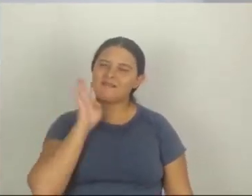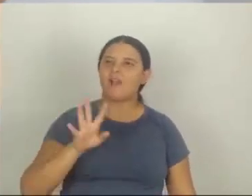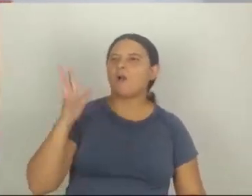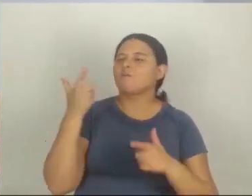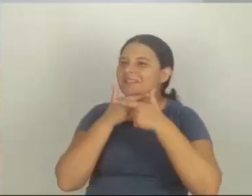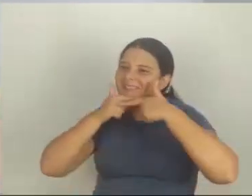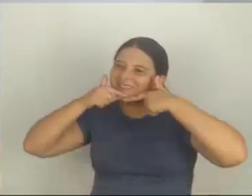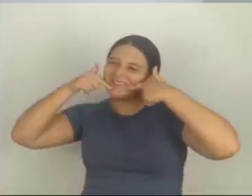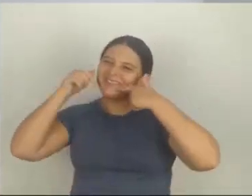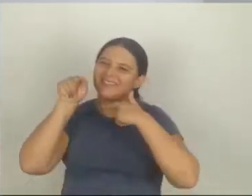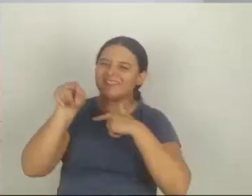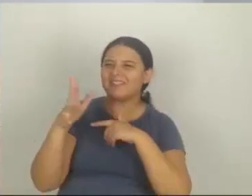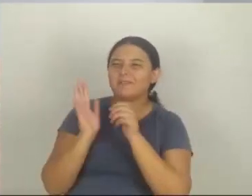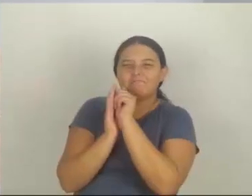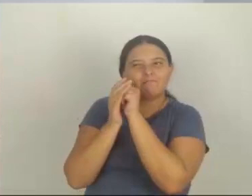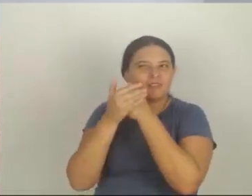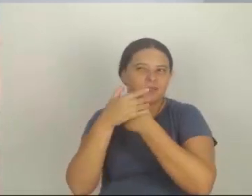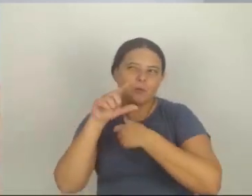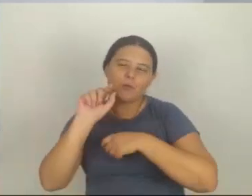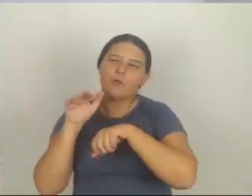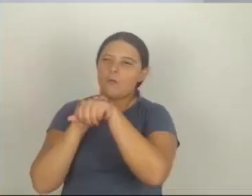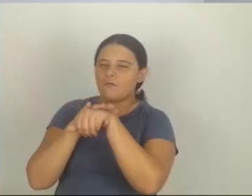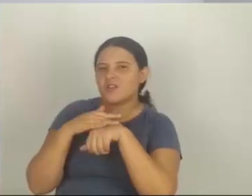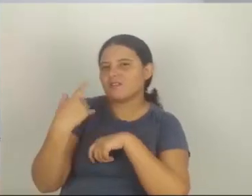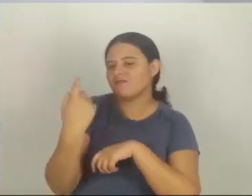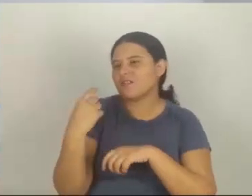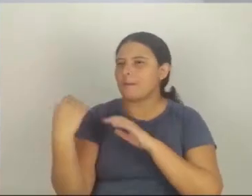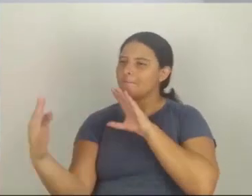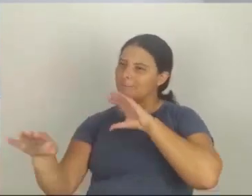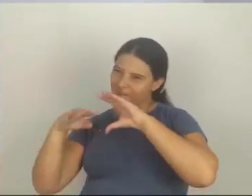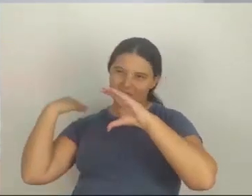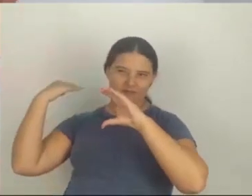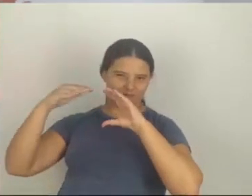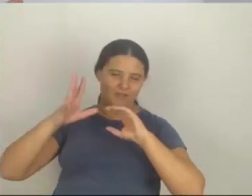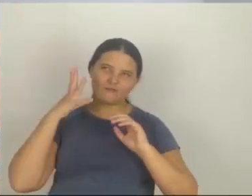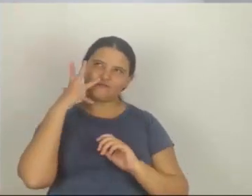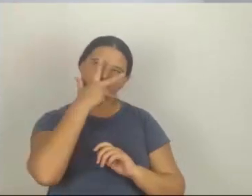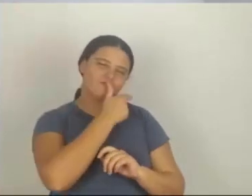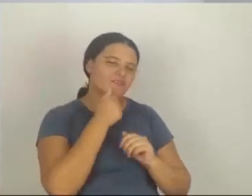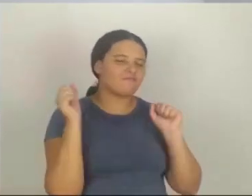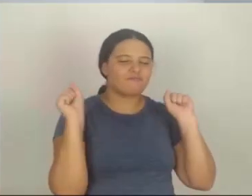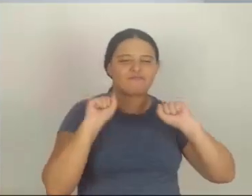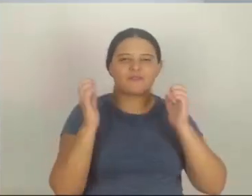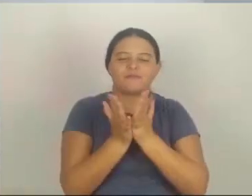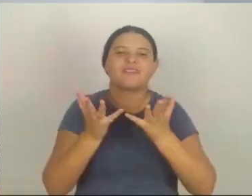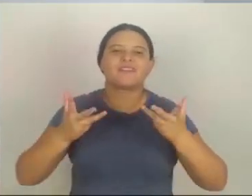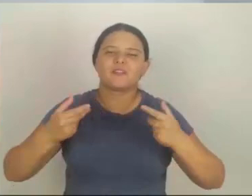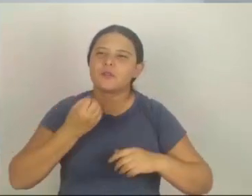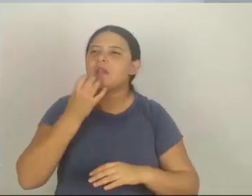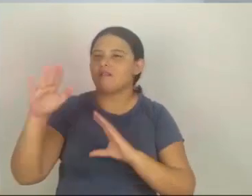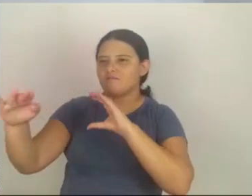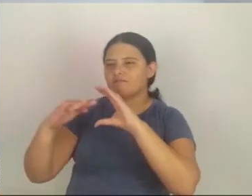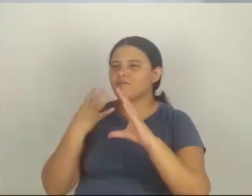bonito, divertido, meio enigmático, né? Que fala com você, manda aquelas mensagens lindas, aqueles recadinhos.